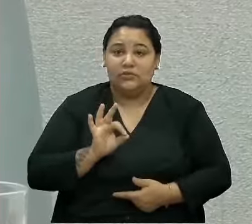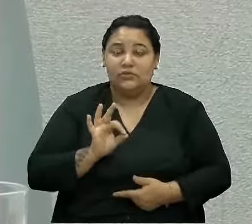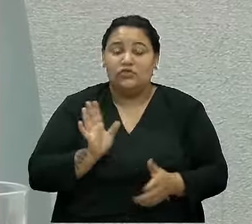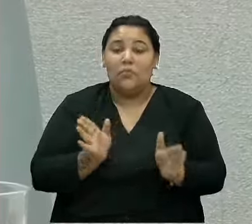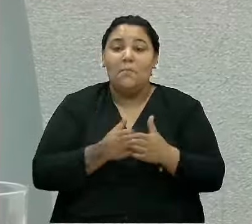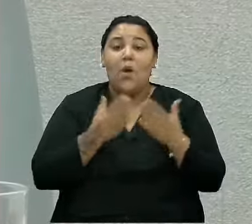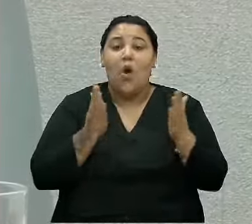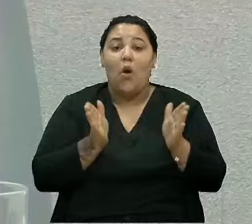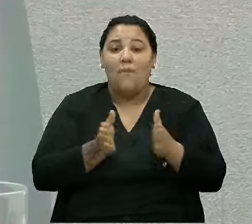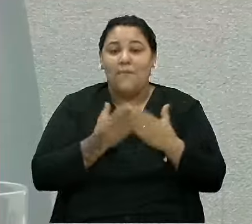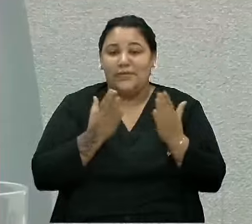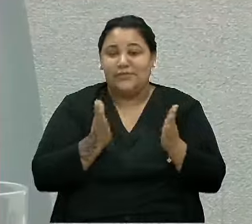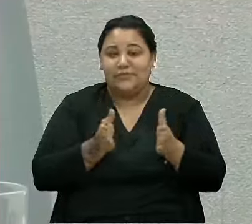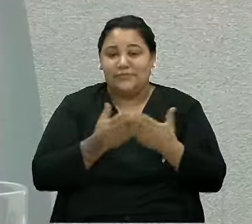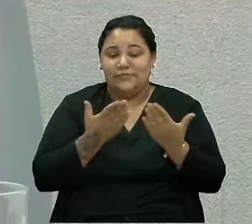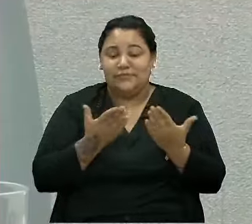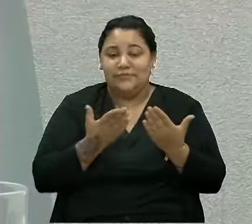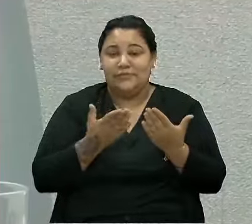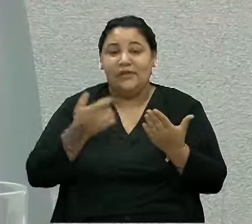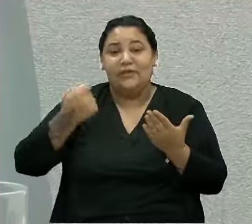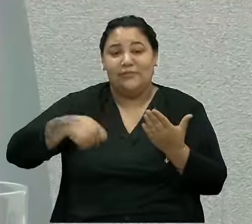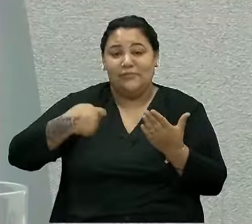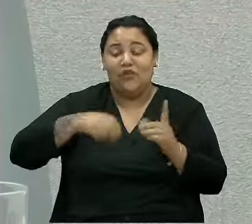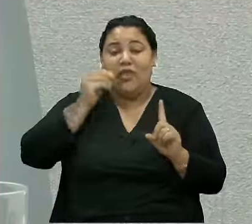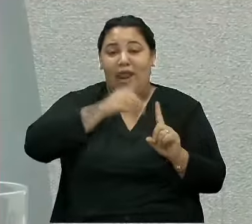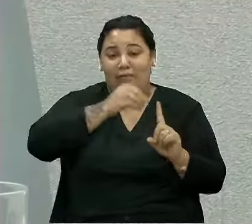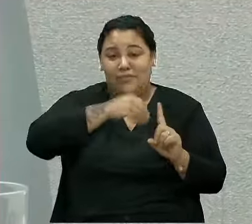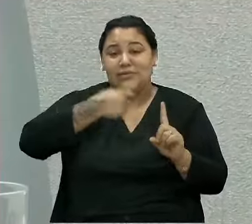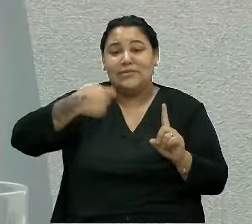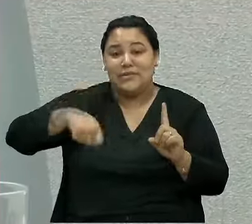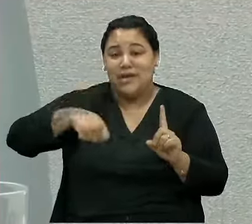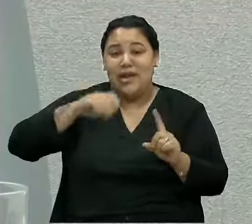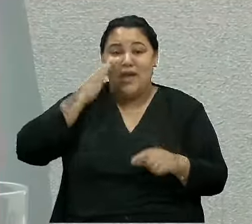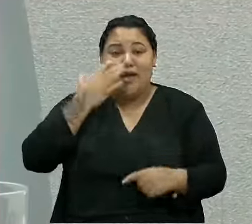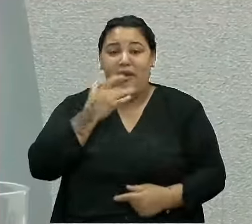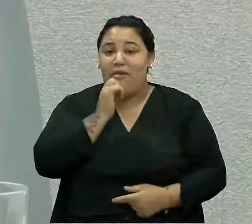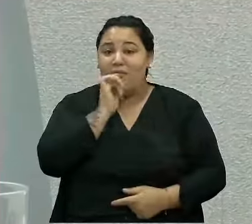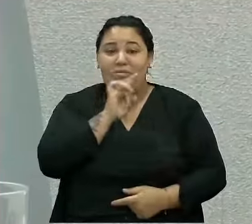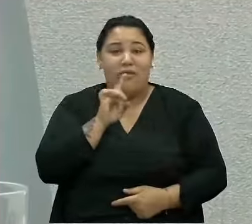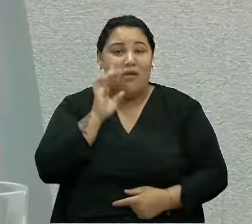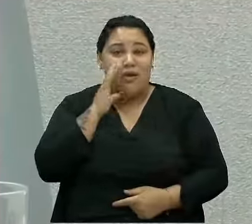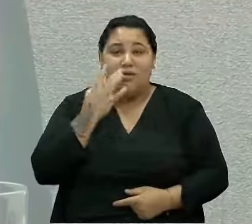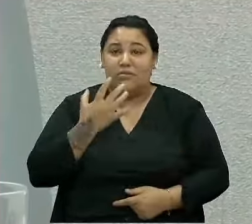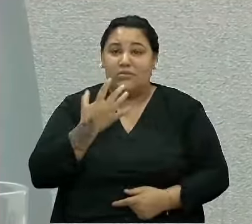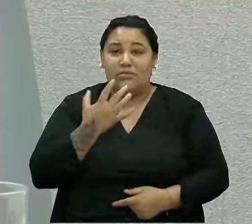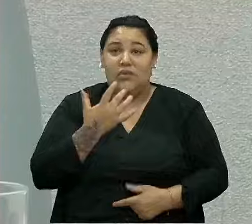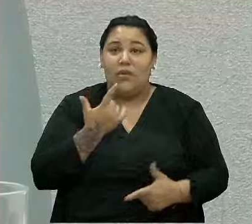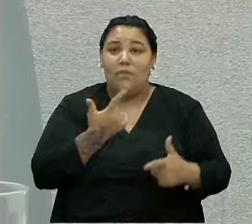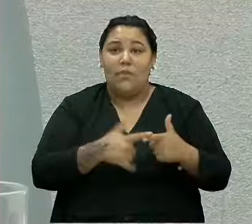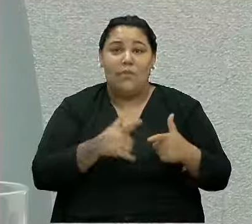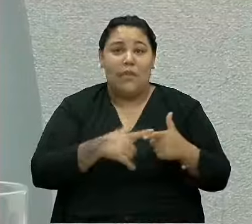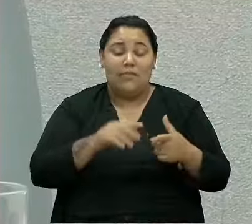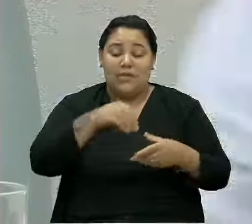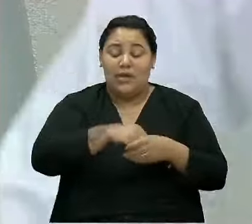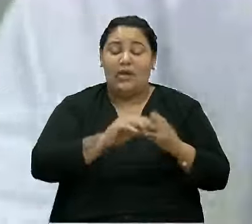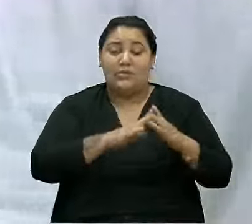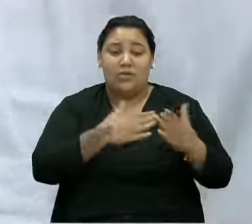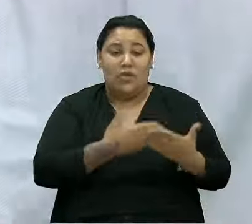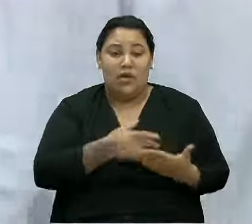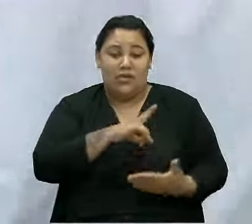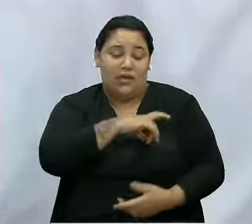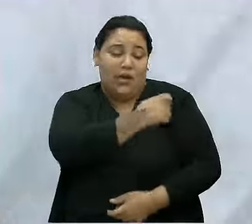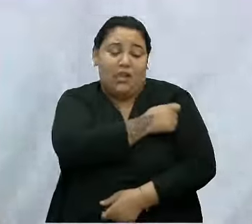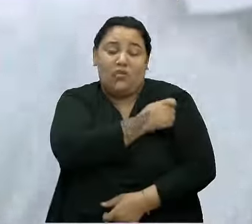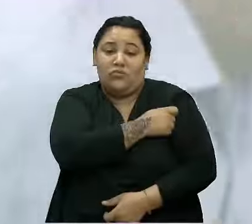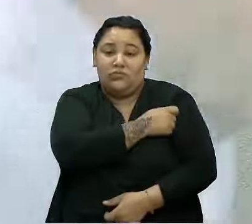miseráveis que precisa ser resolvido e ainda não foi resolvido, problemas nas escolas onde nós temos alunos na